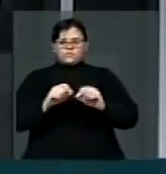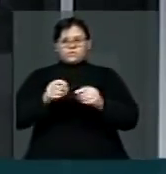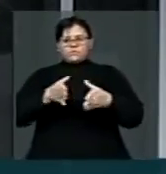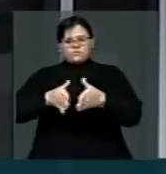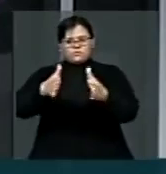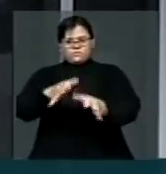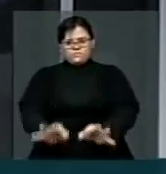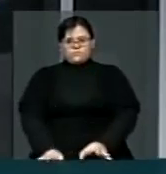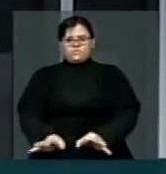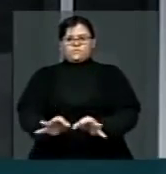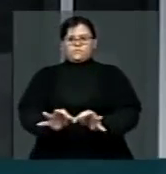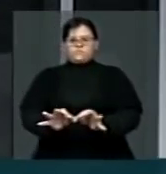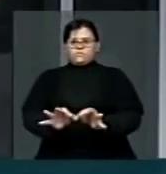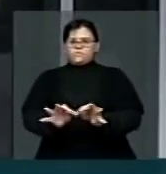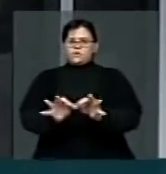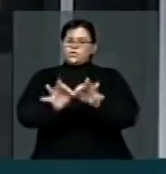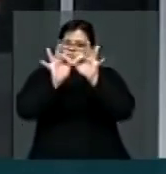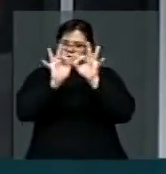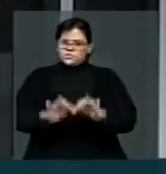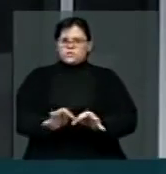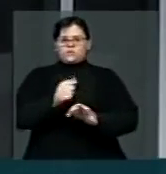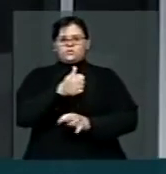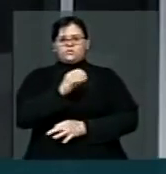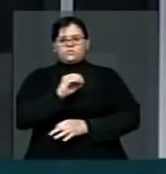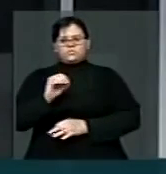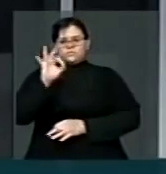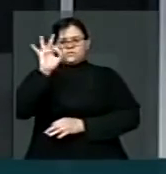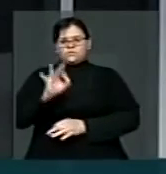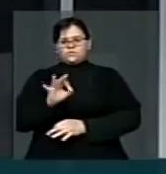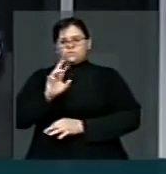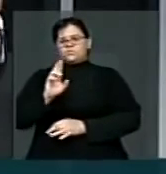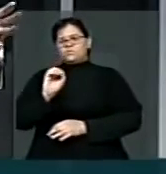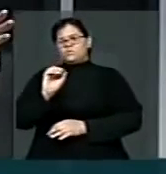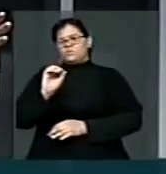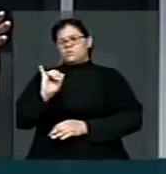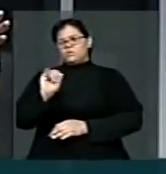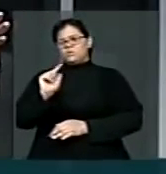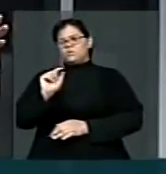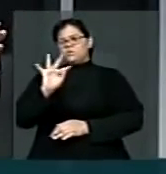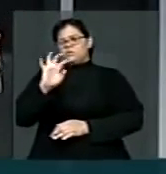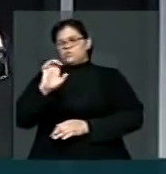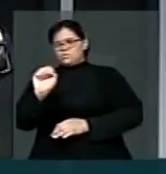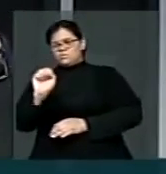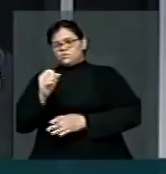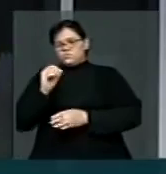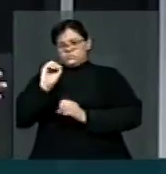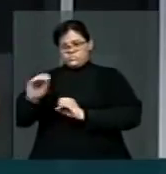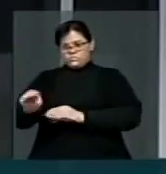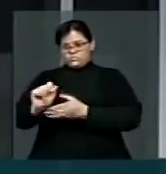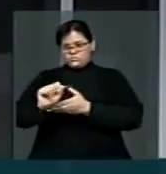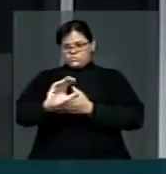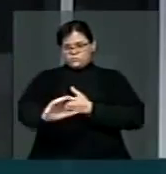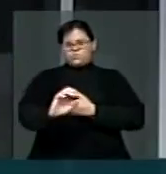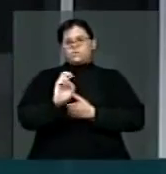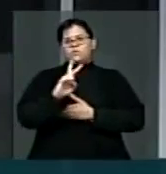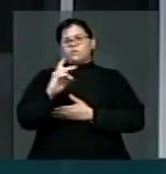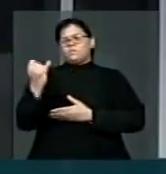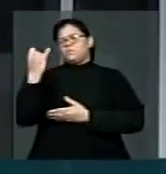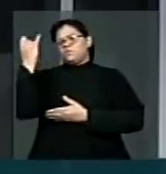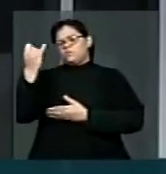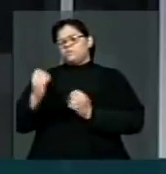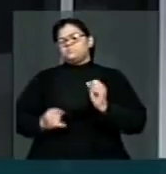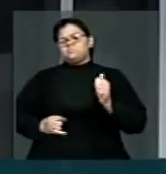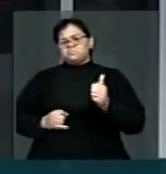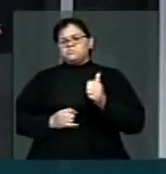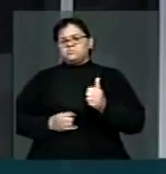caminho. 100% dos royalties para educação é importante se sobre o que incidir o 100